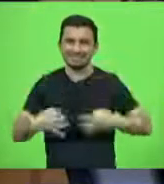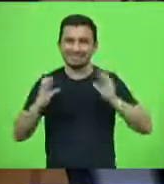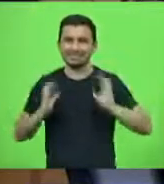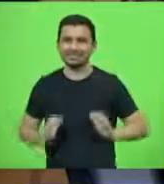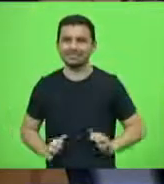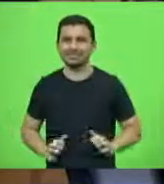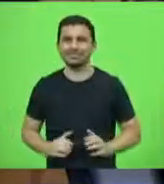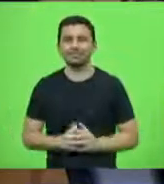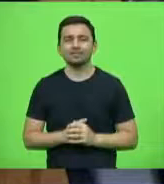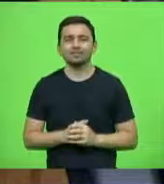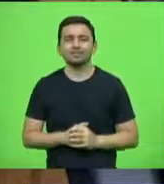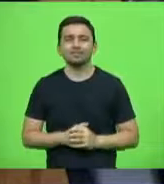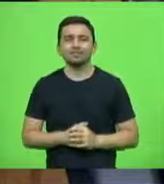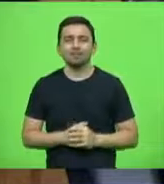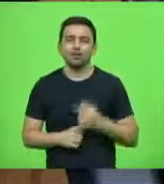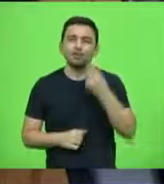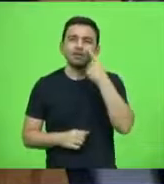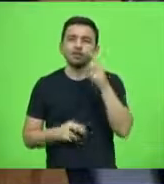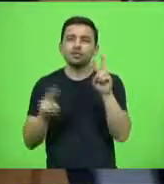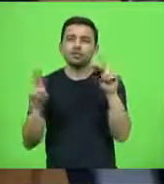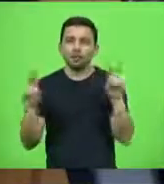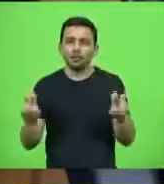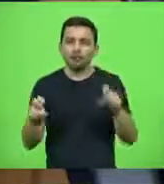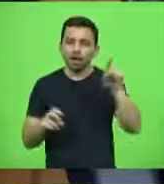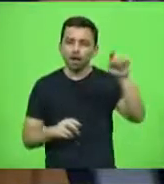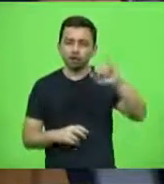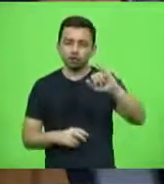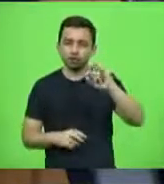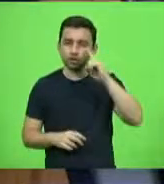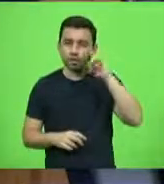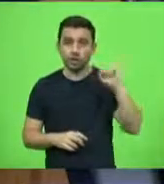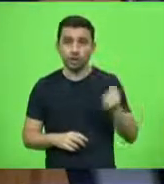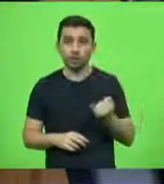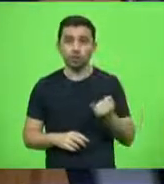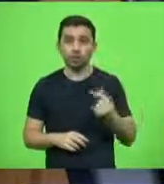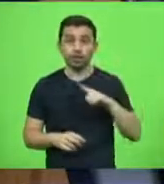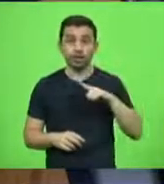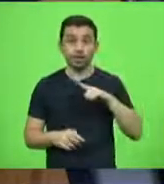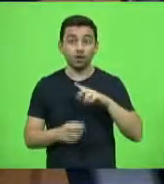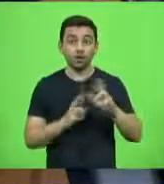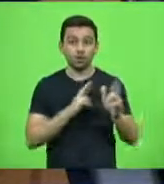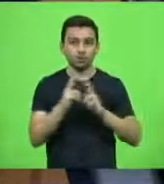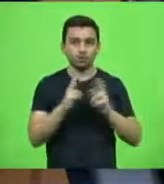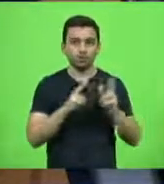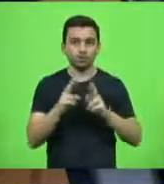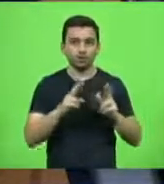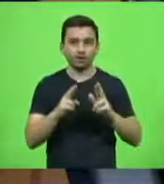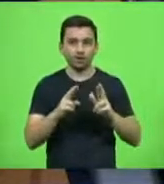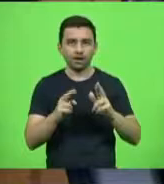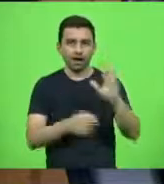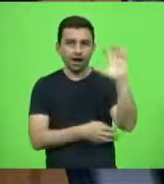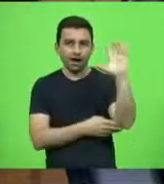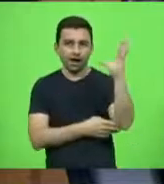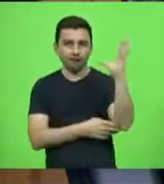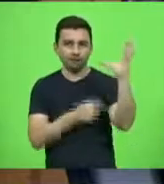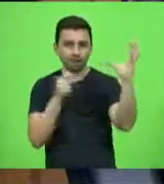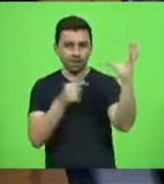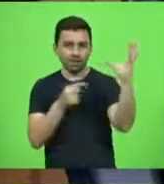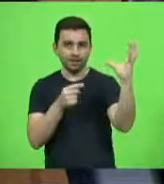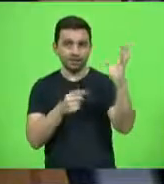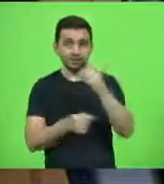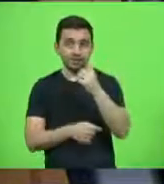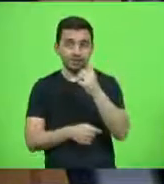Eu vi uma matéria maravilhosa no Japão que vai passar uma rodovia e tem uma árvore de 120 anos,